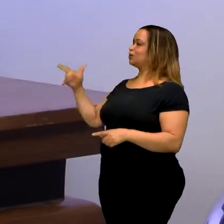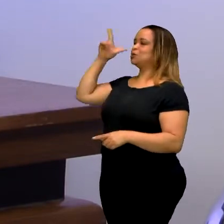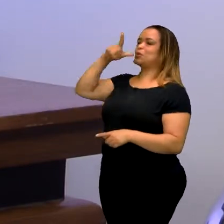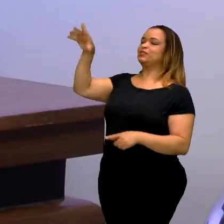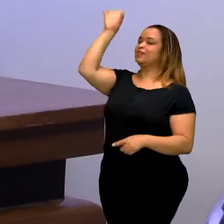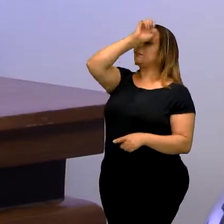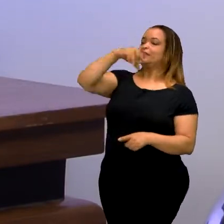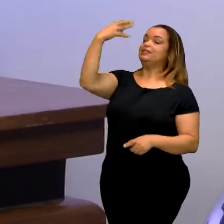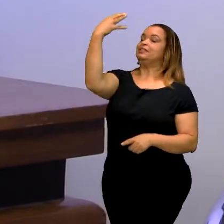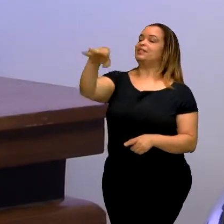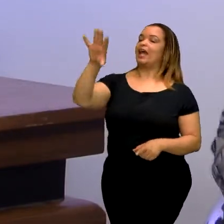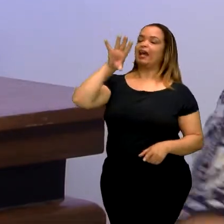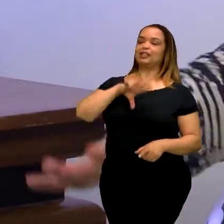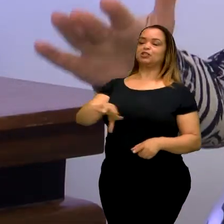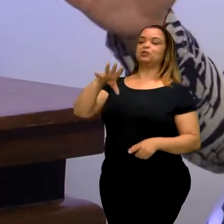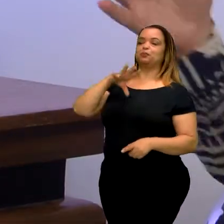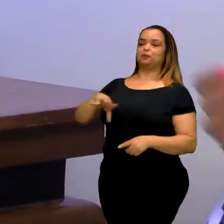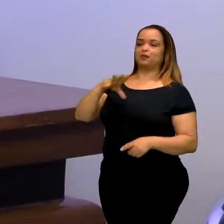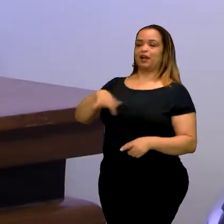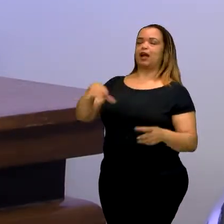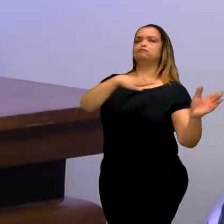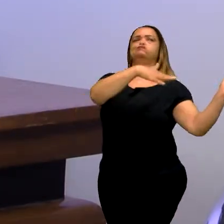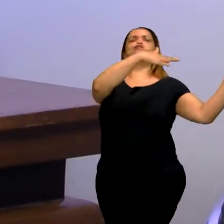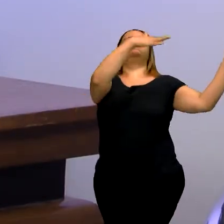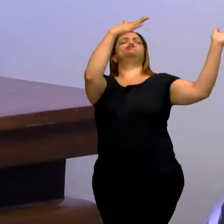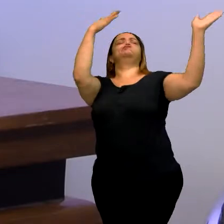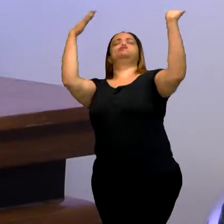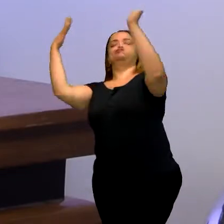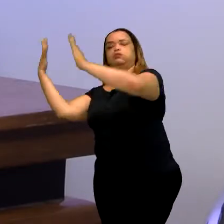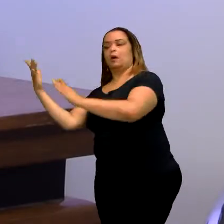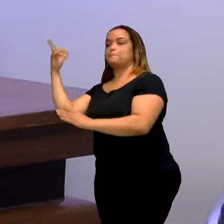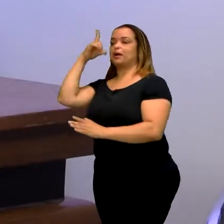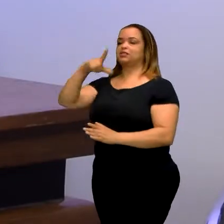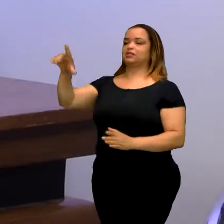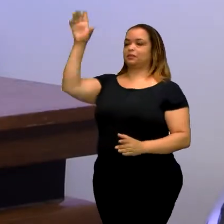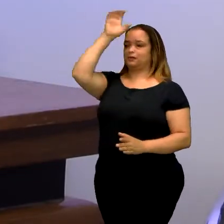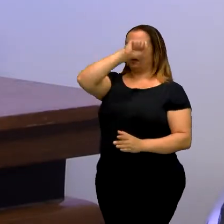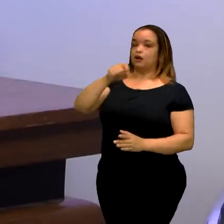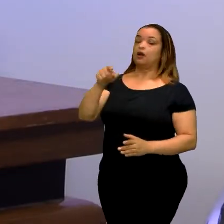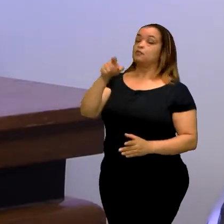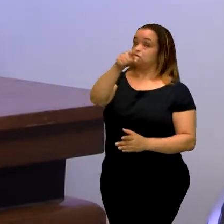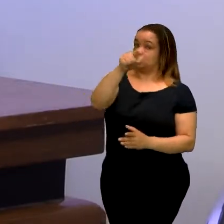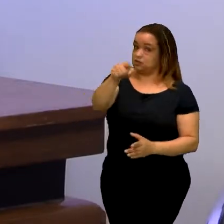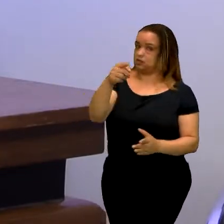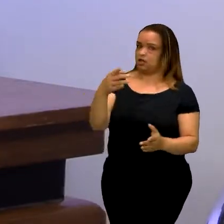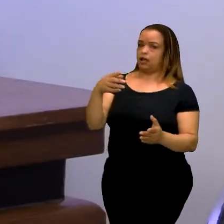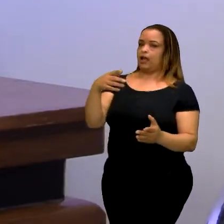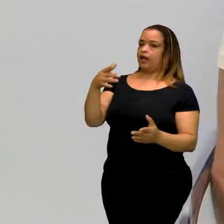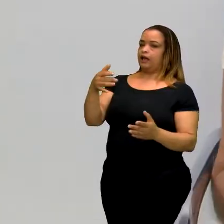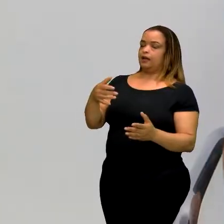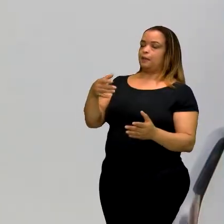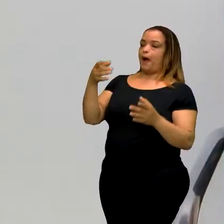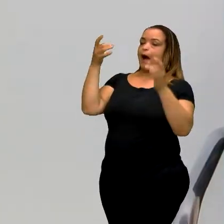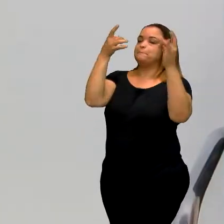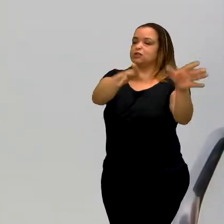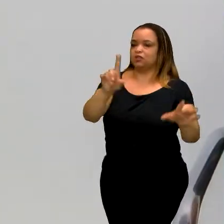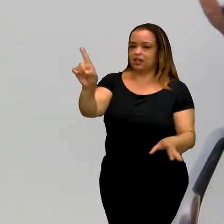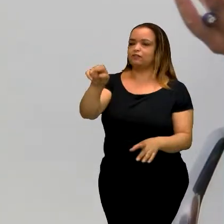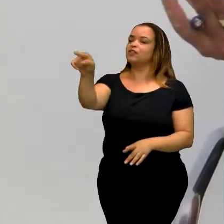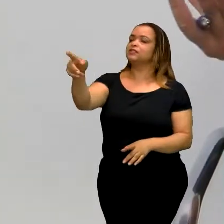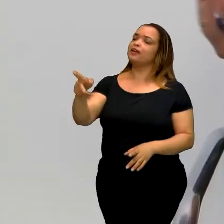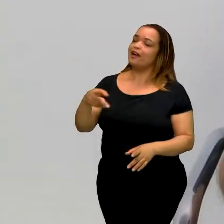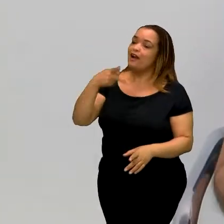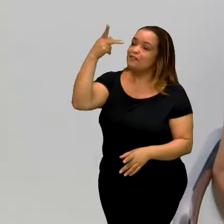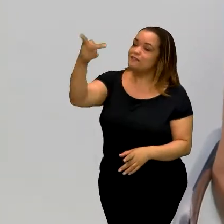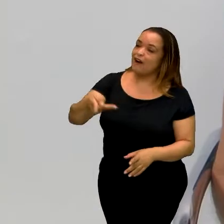aprendendo. É um processo bastante longo. aprendizado. Nunca desista, viu? Nunca. Você fala muito